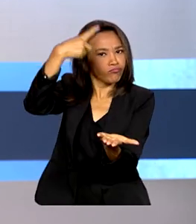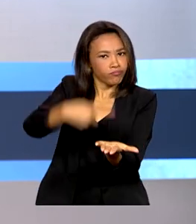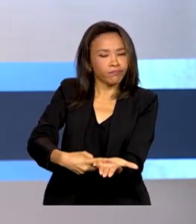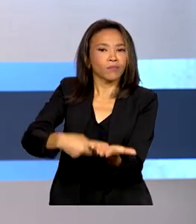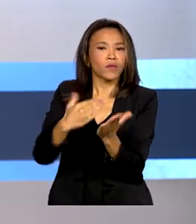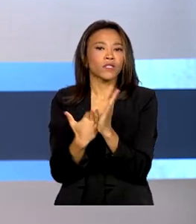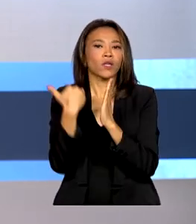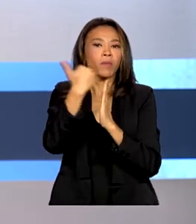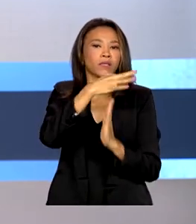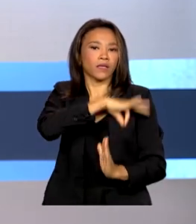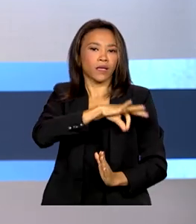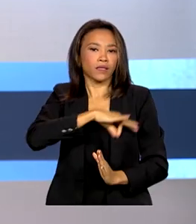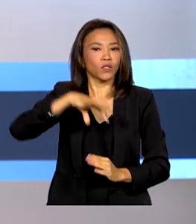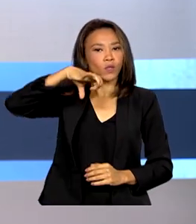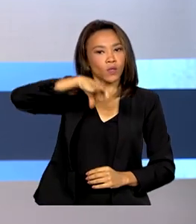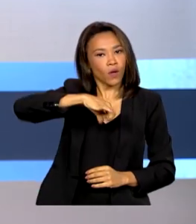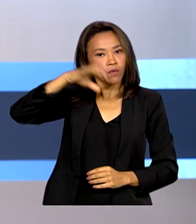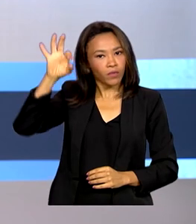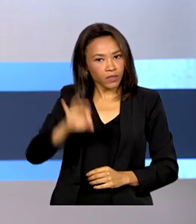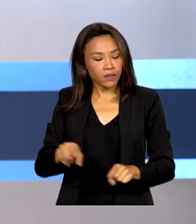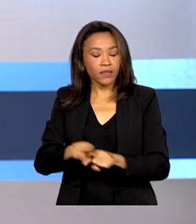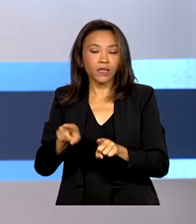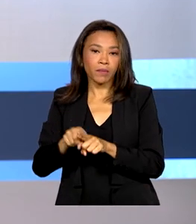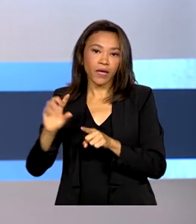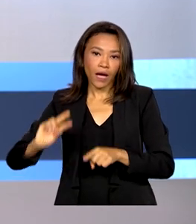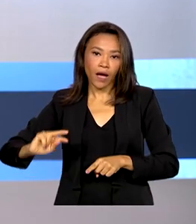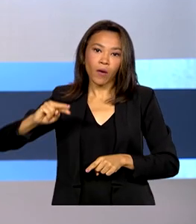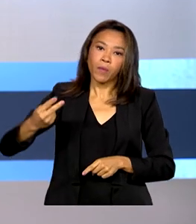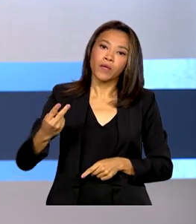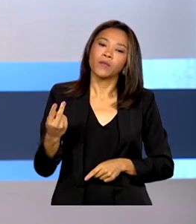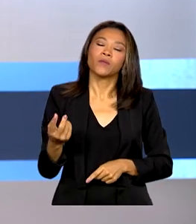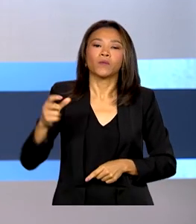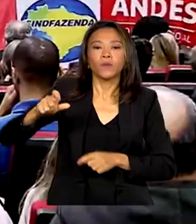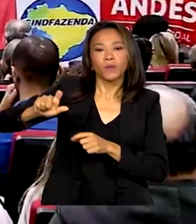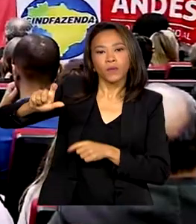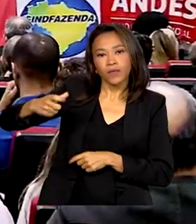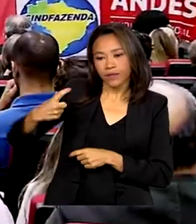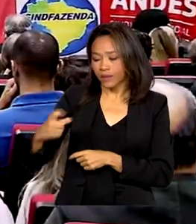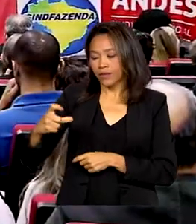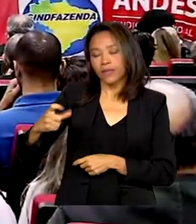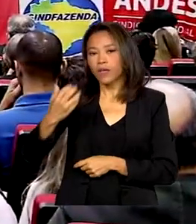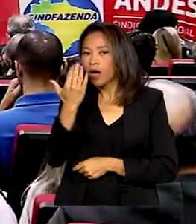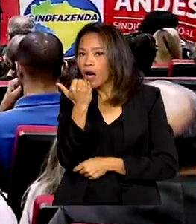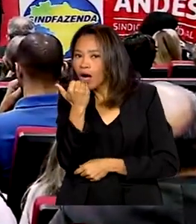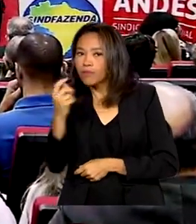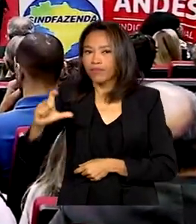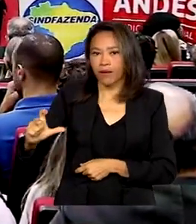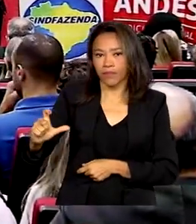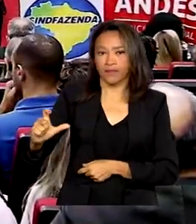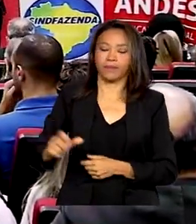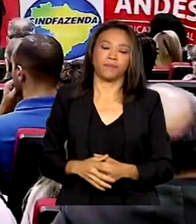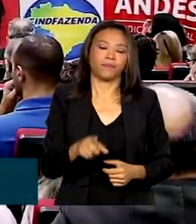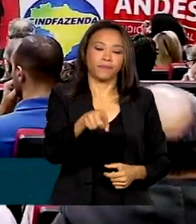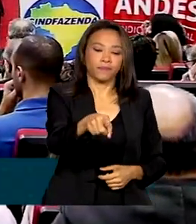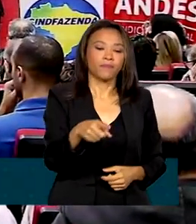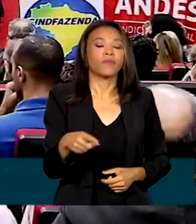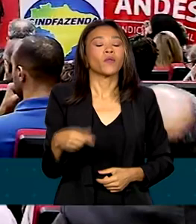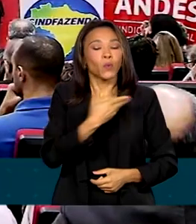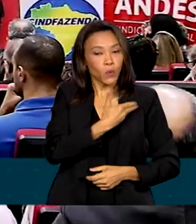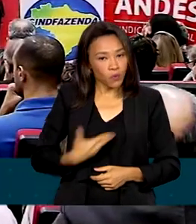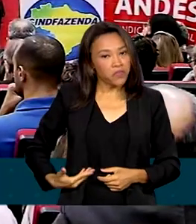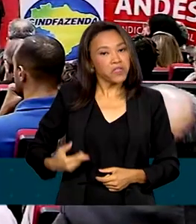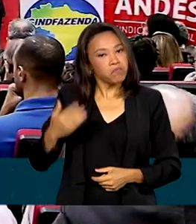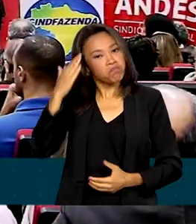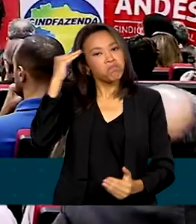% para a categoria, além do aumento no auxílio alimentação. O governo confirmou a proposta de reajuste